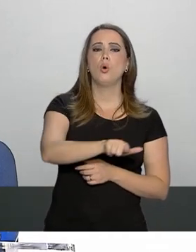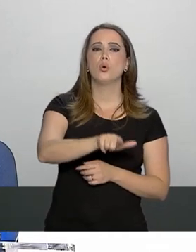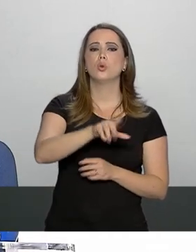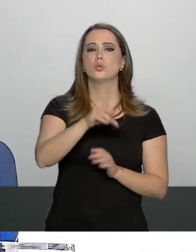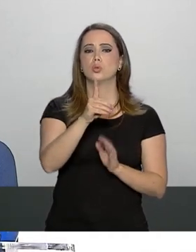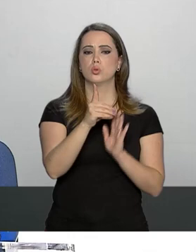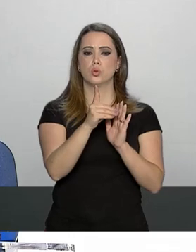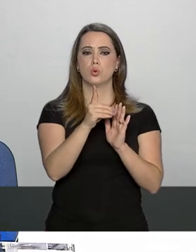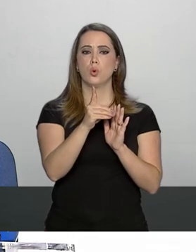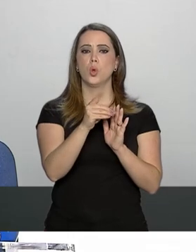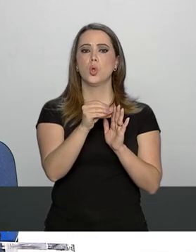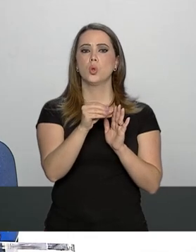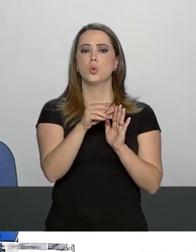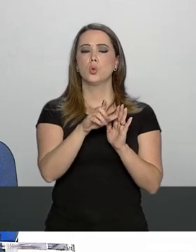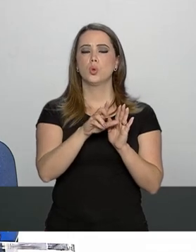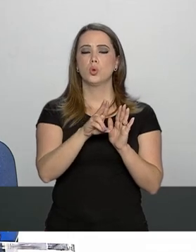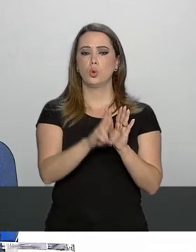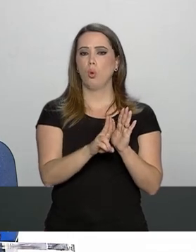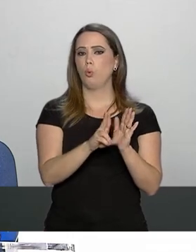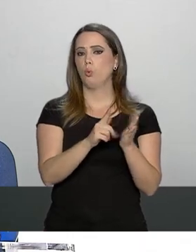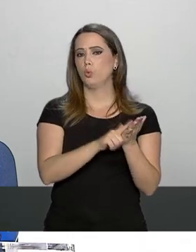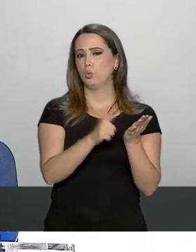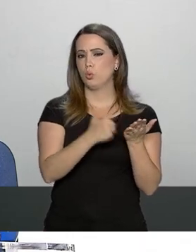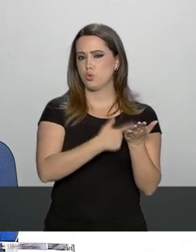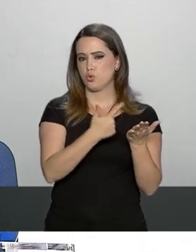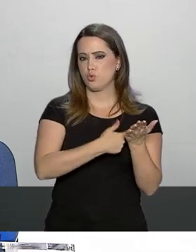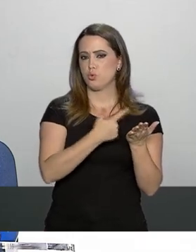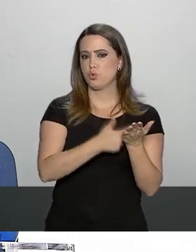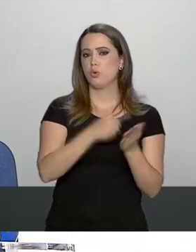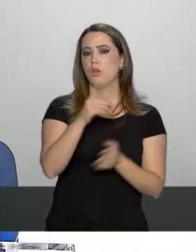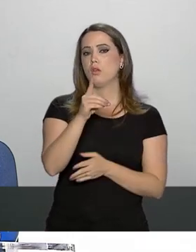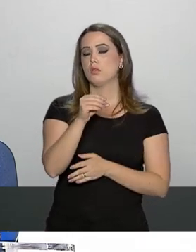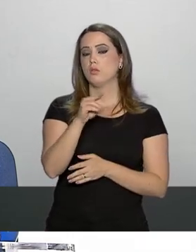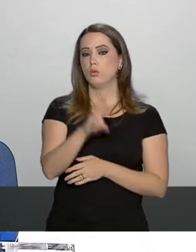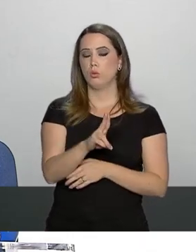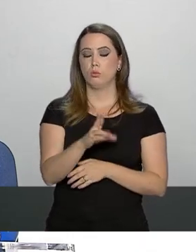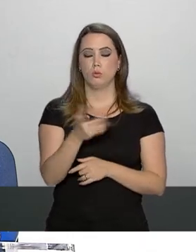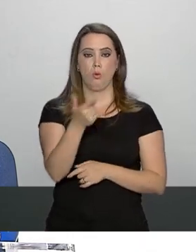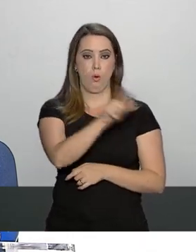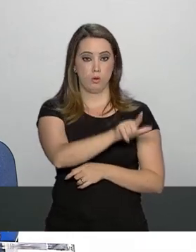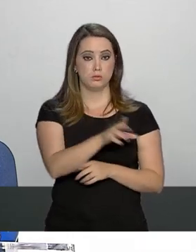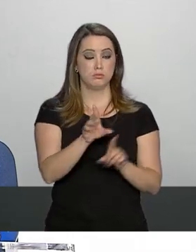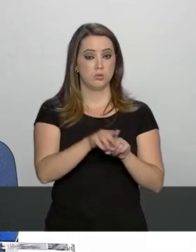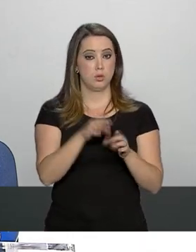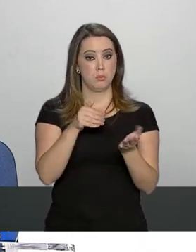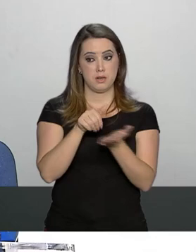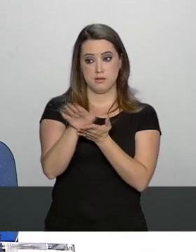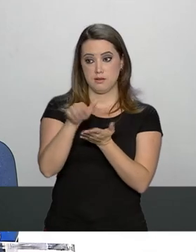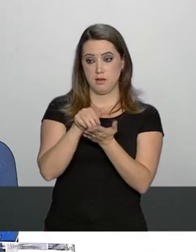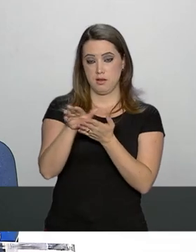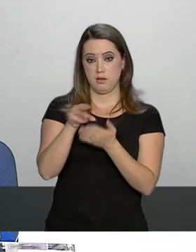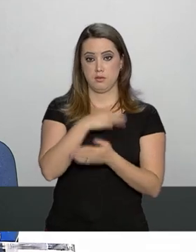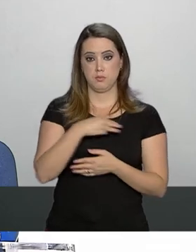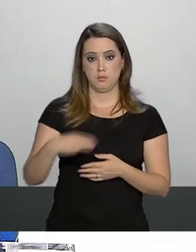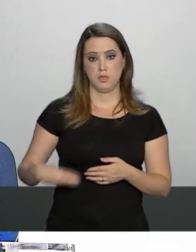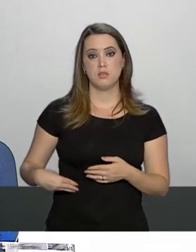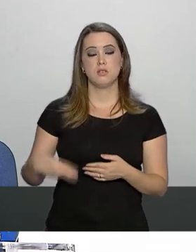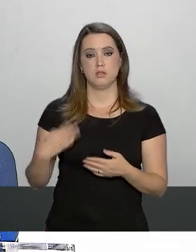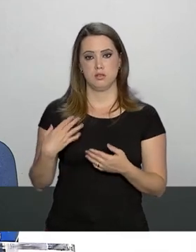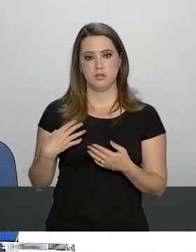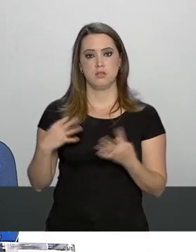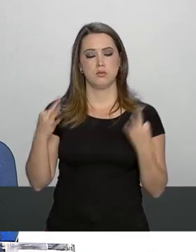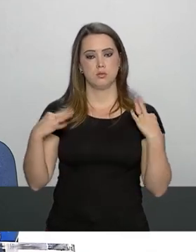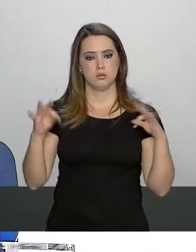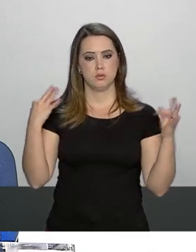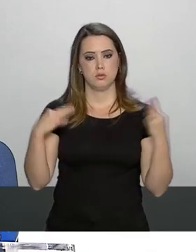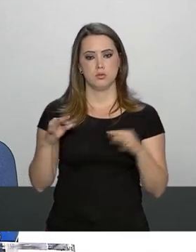publicada o senhor confirma o senhor sabe? não, eu não confirmo eu não sei se exatamente era esse o documento já saiu? ah, a edição extra já saiu